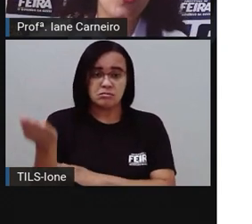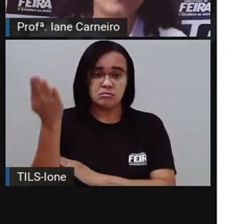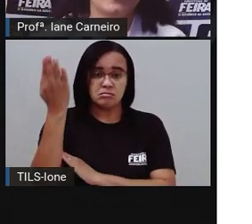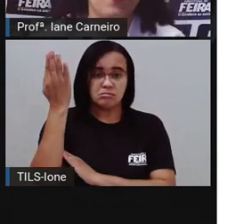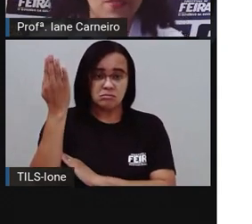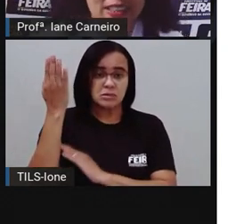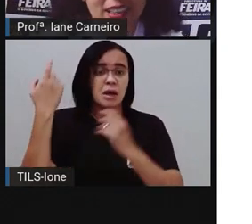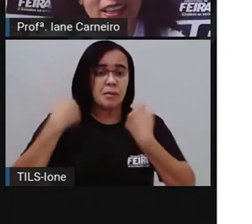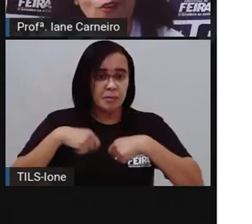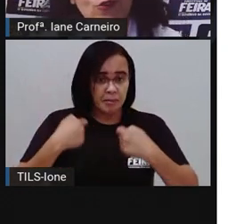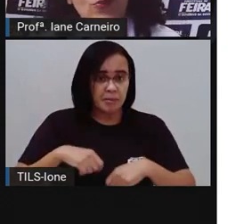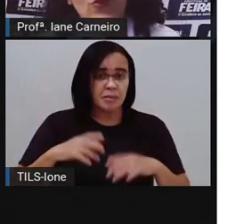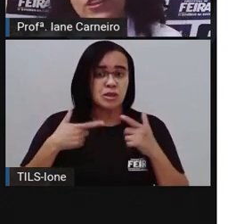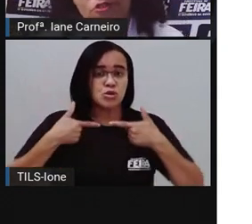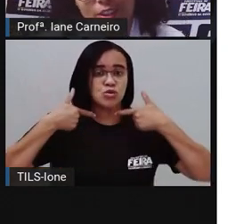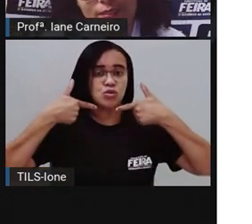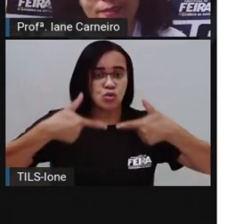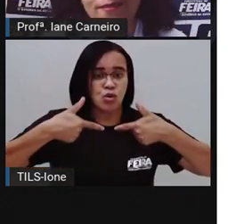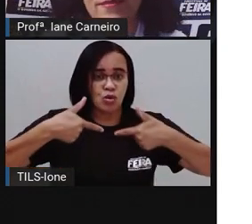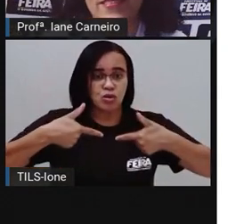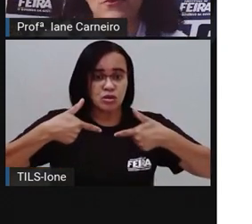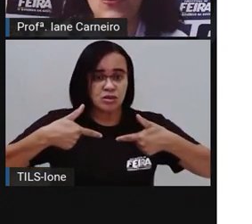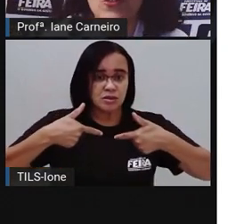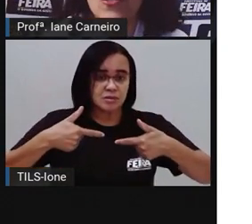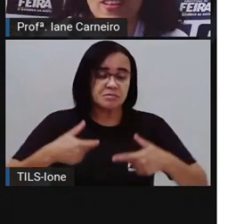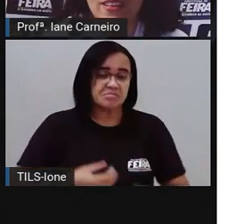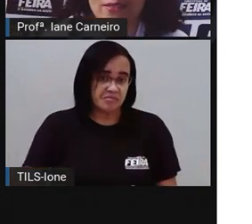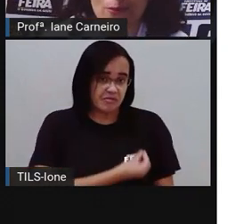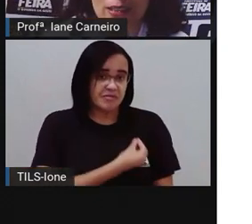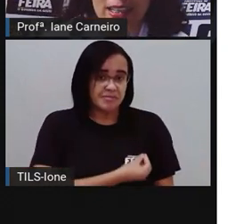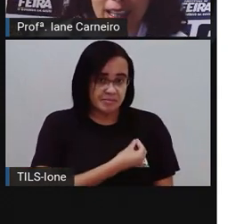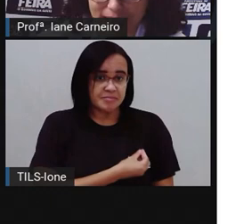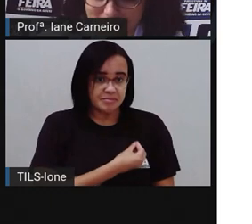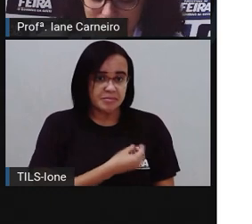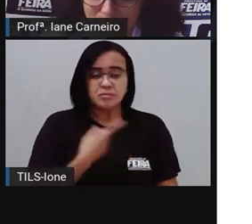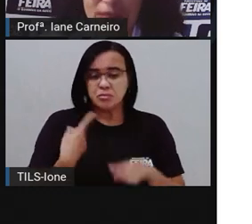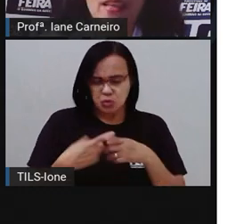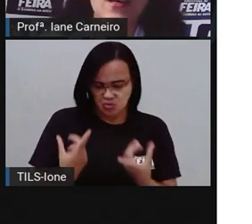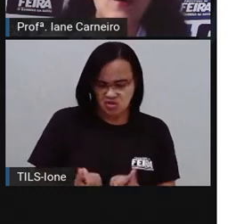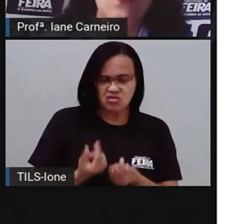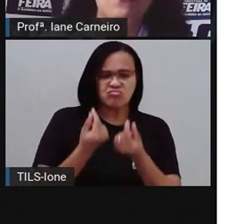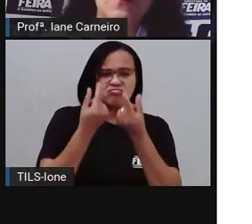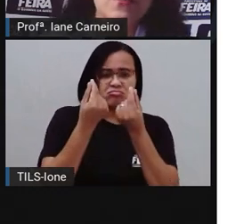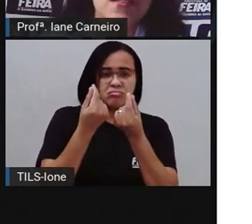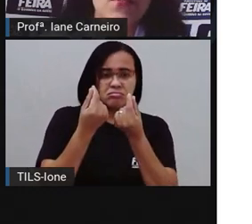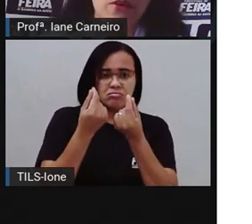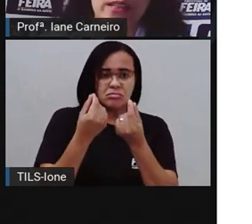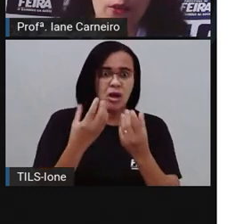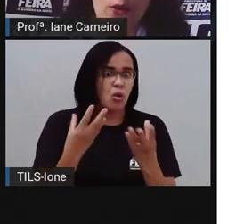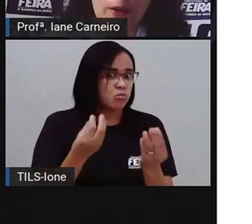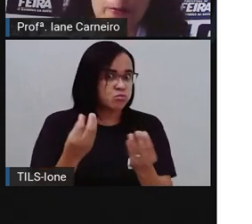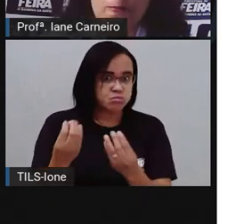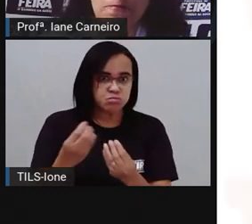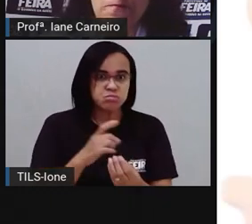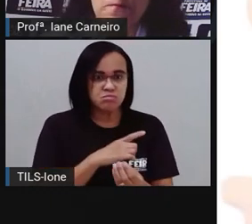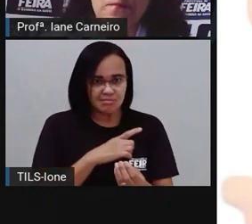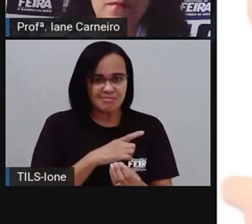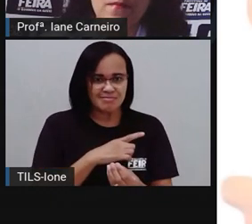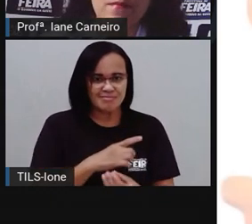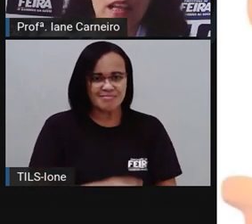sorte na vida, né? Porque tinha muito dinheiro, muita riqueza. Vamos ver outra cor?